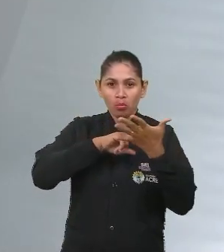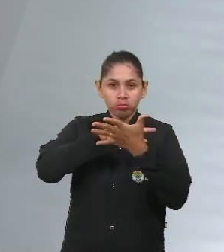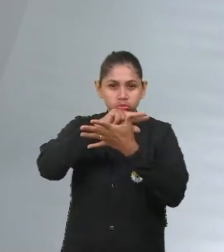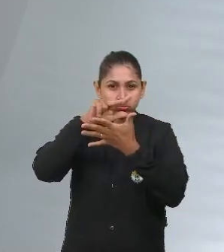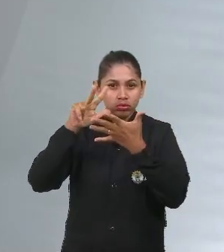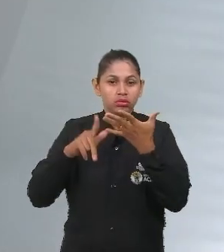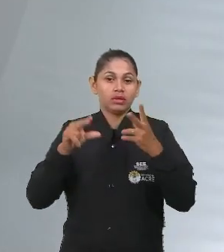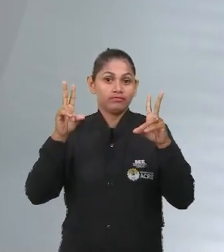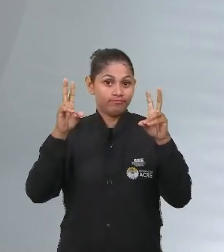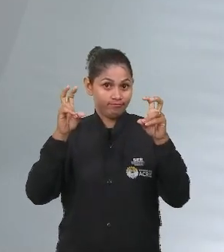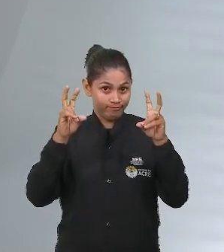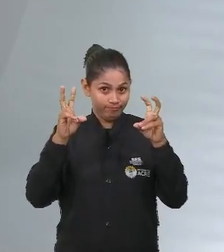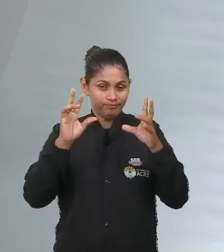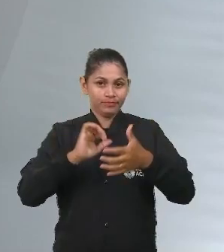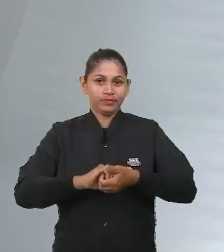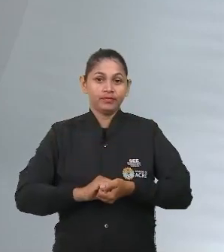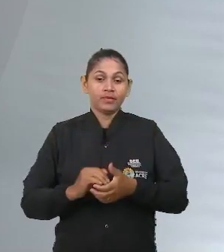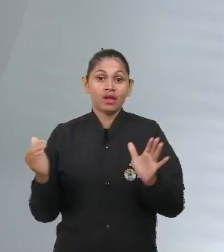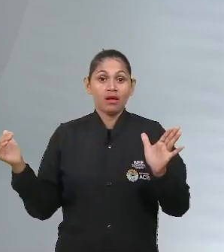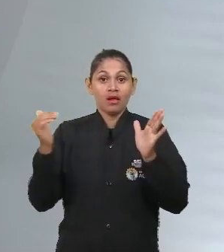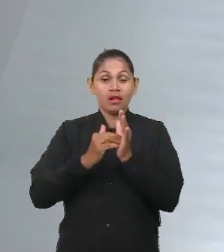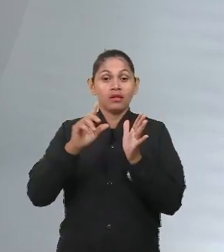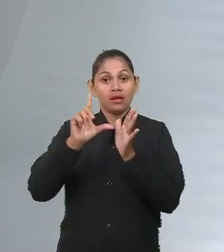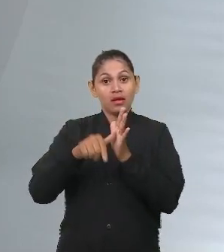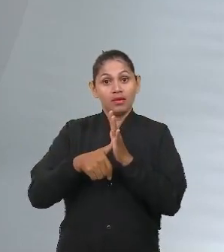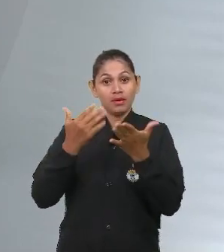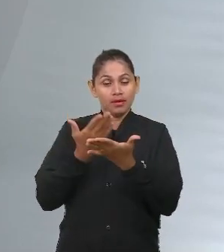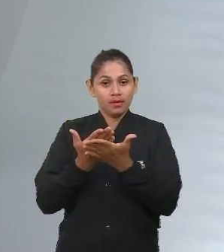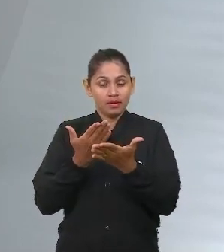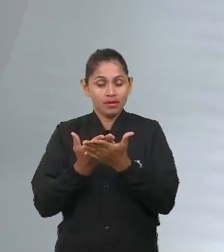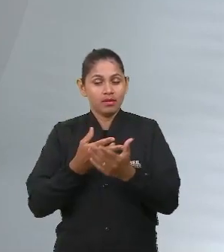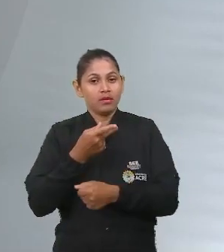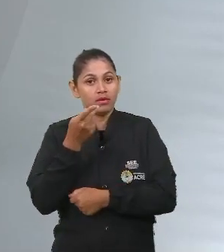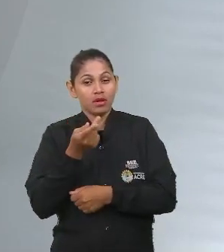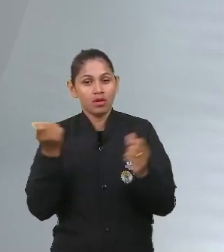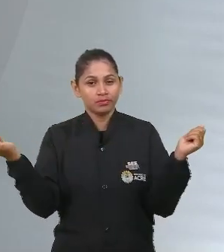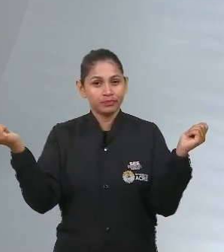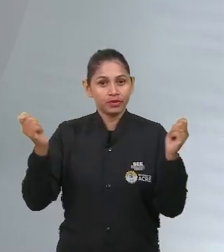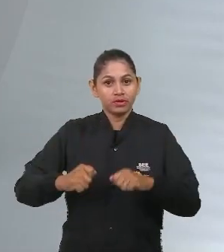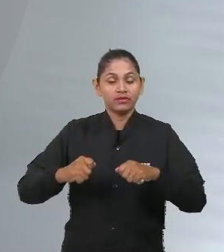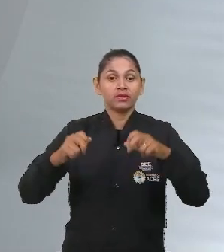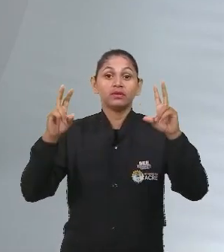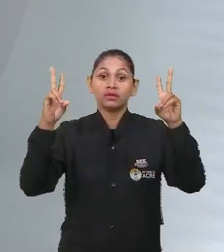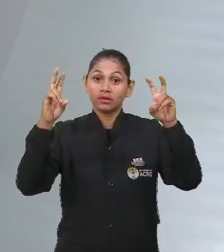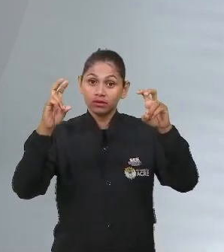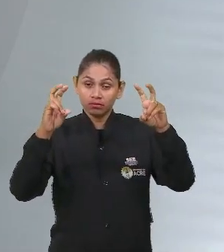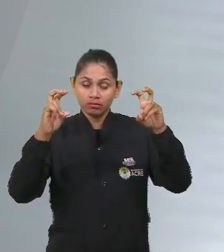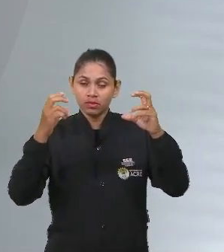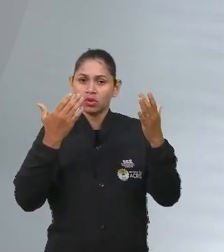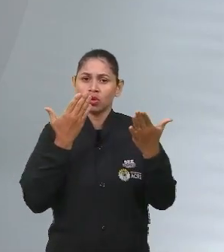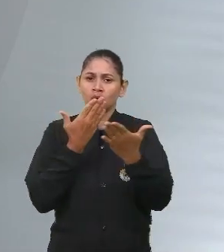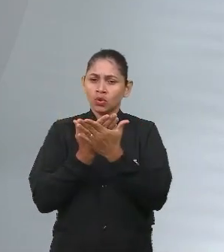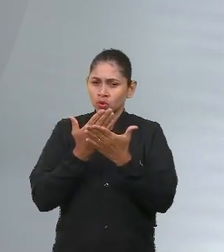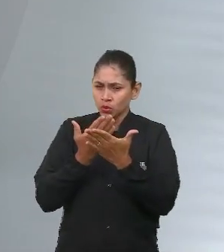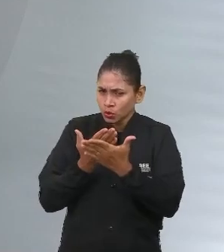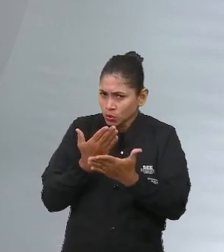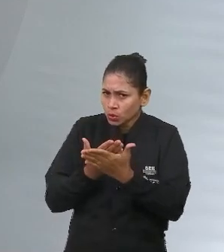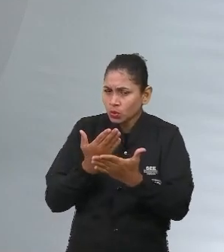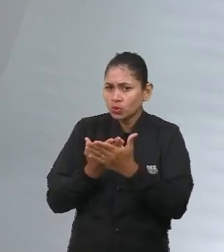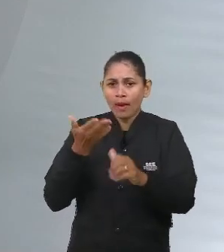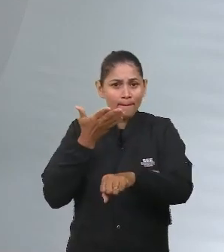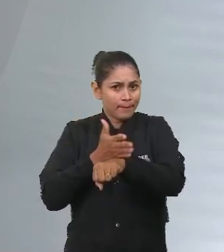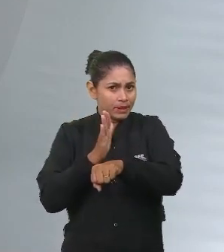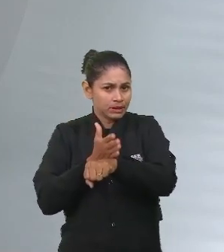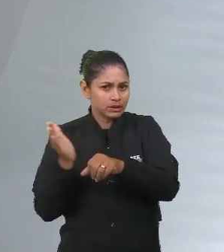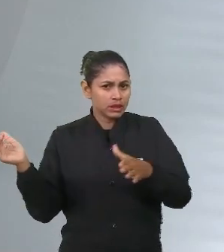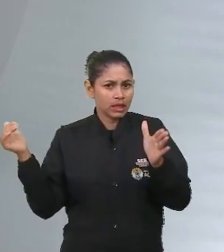este ano até a nossa próxima aula falando sobre os possíveis temas não deixe de estudar não deixe de praticar e